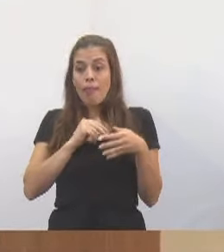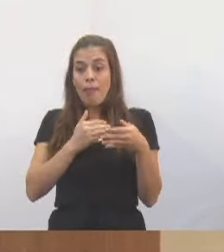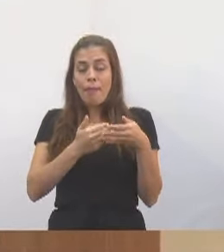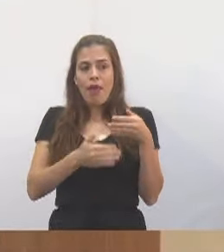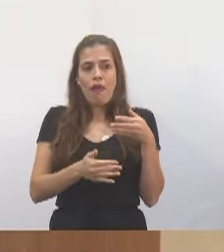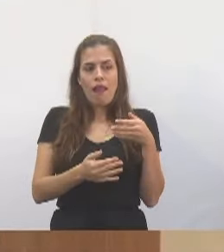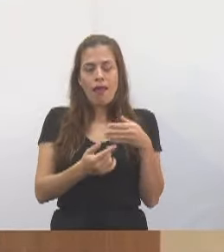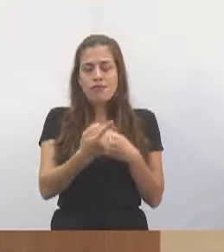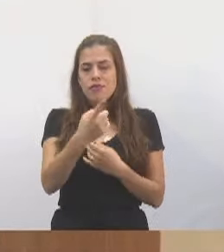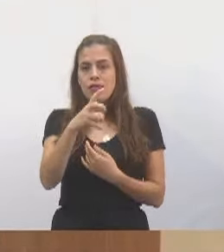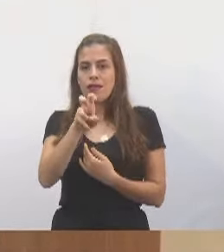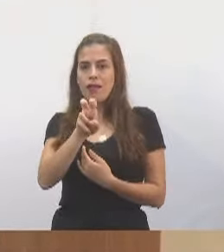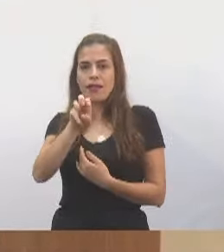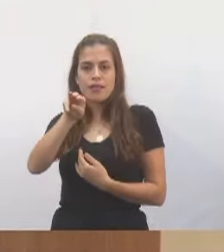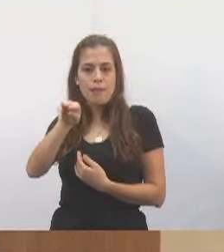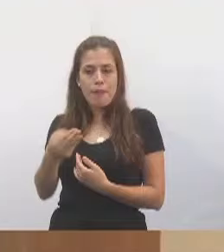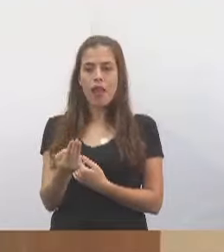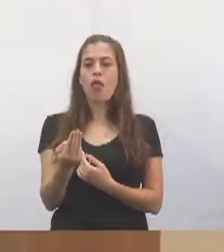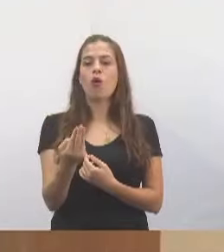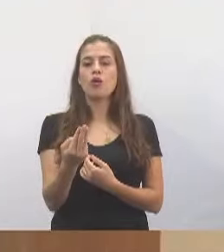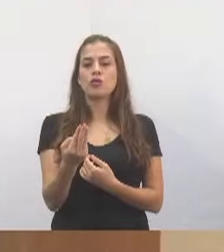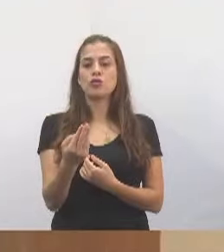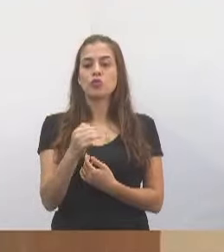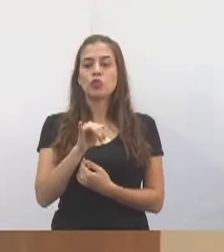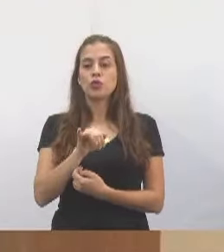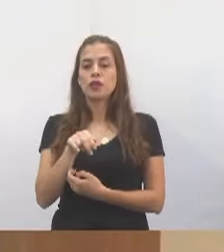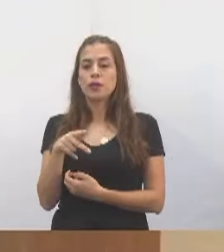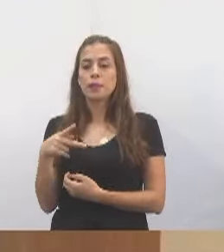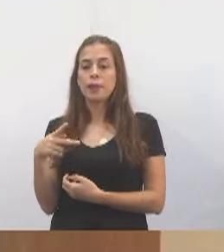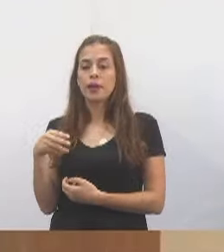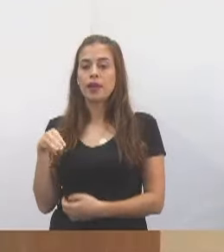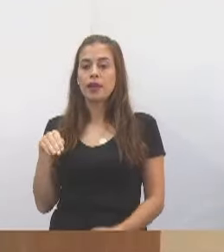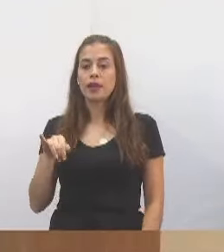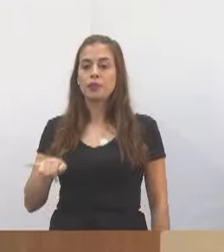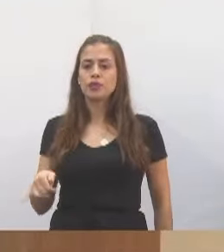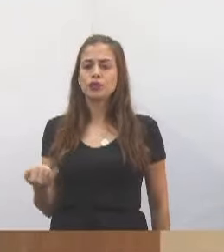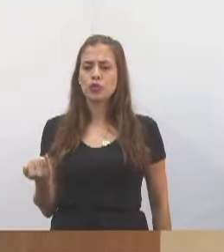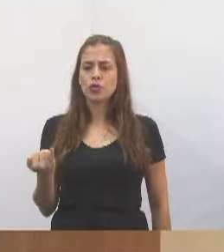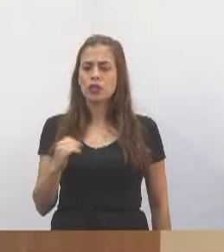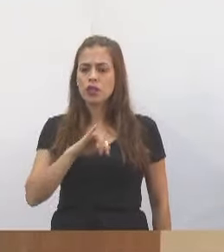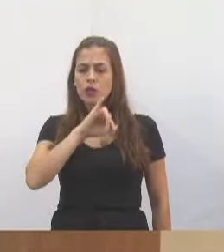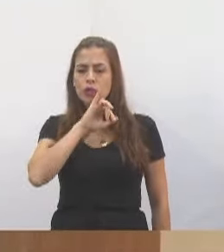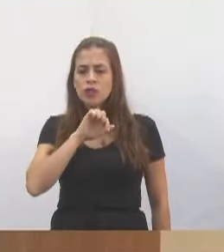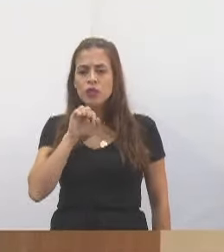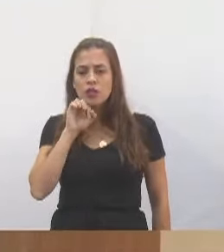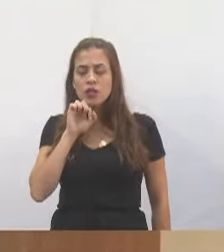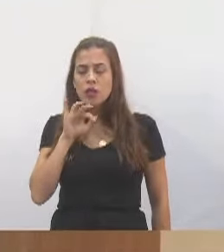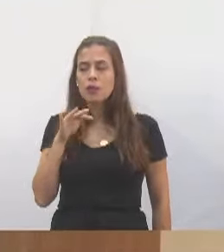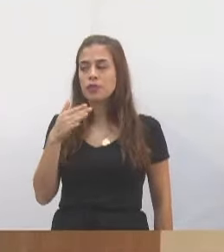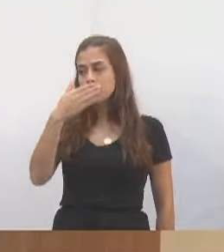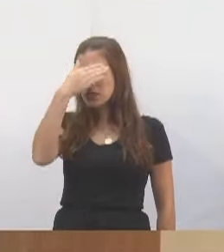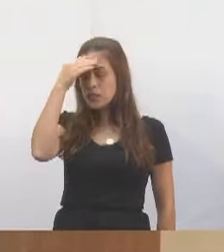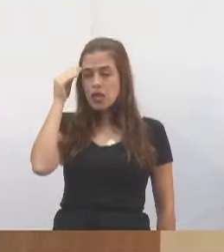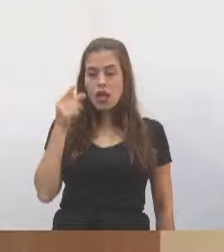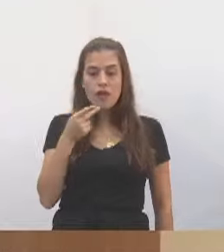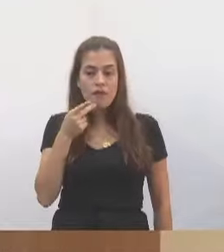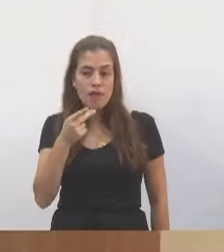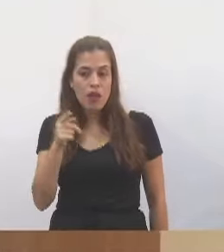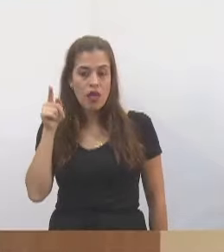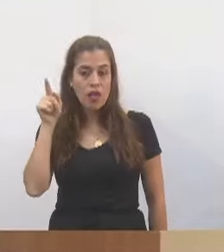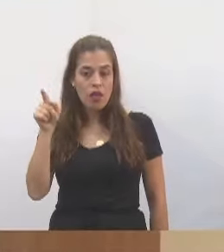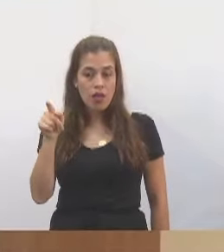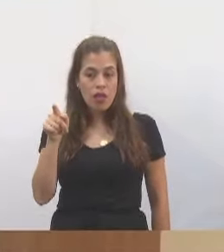IPMJ, prefeito atual, Isaías, só que ele esquece de dizer para o desembargador, que ele